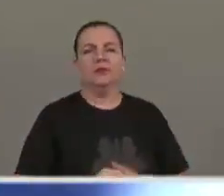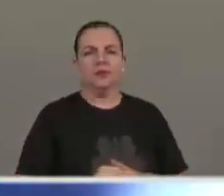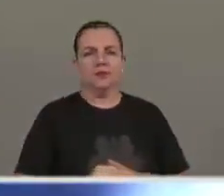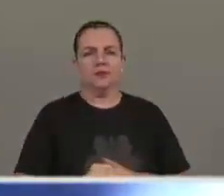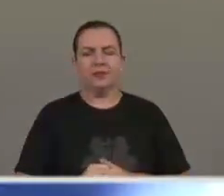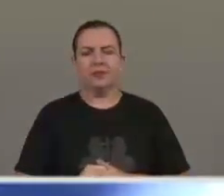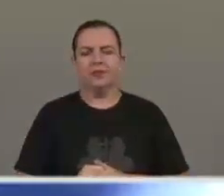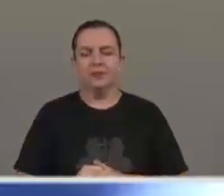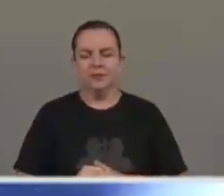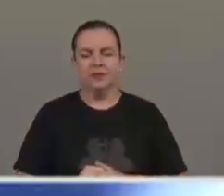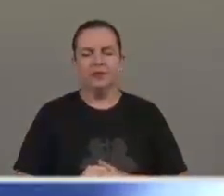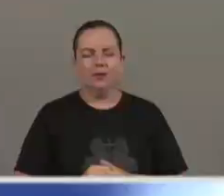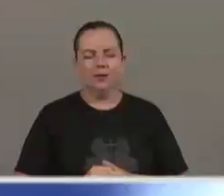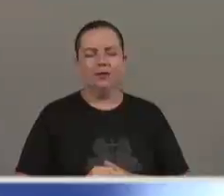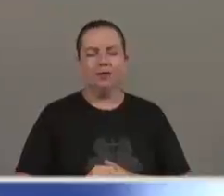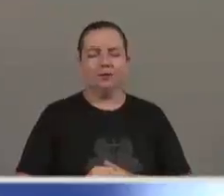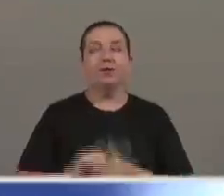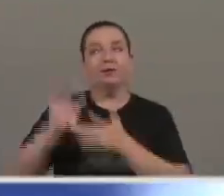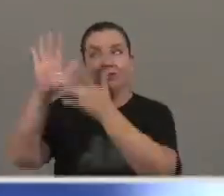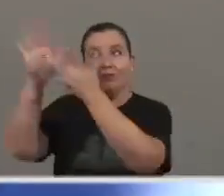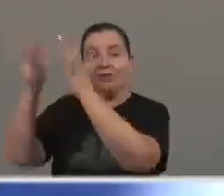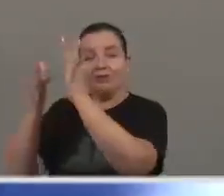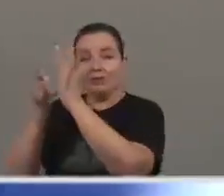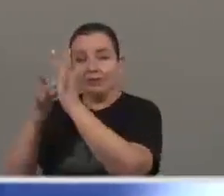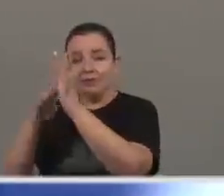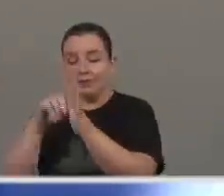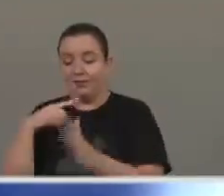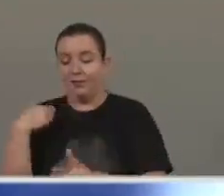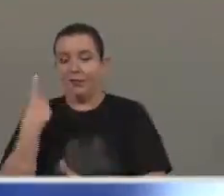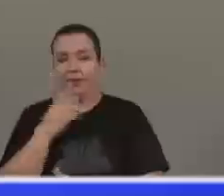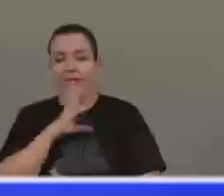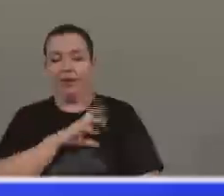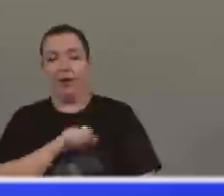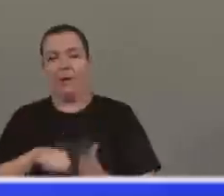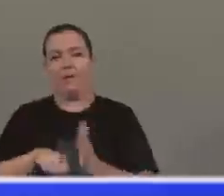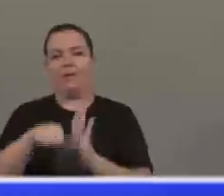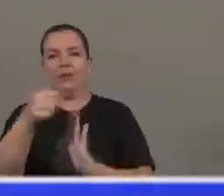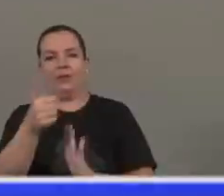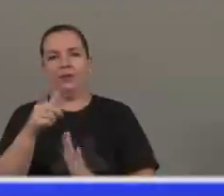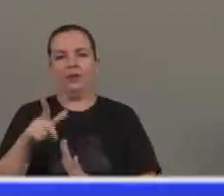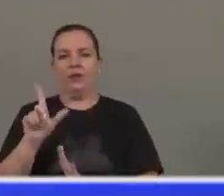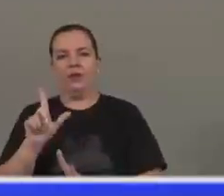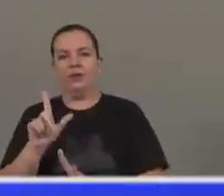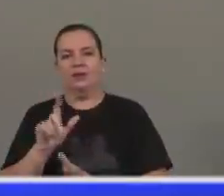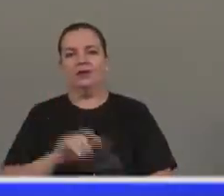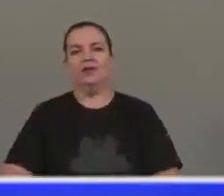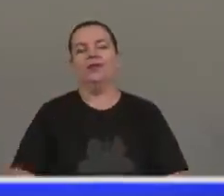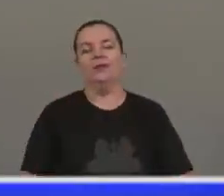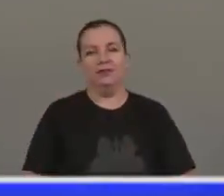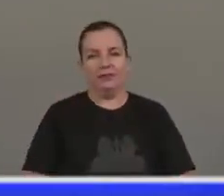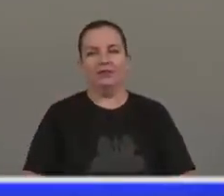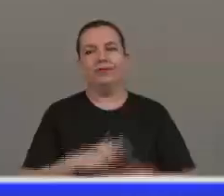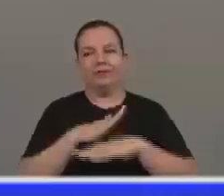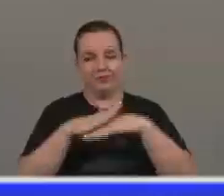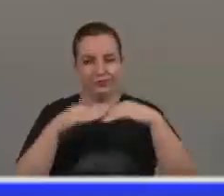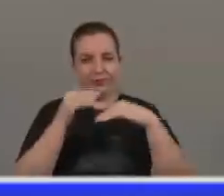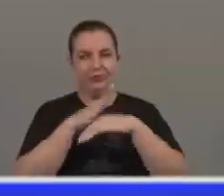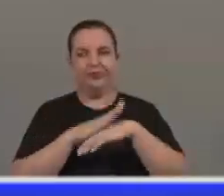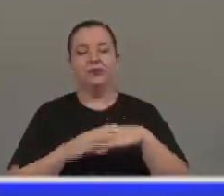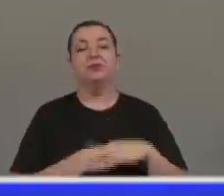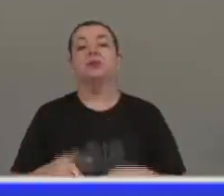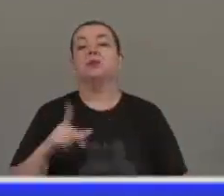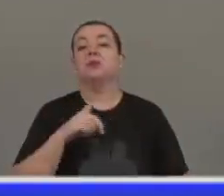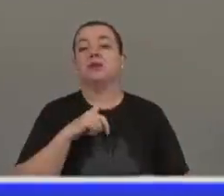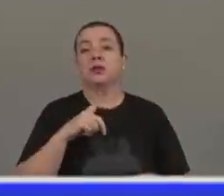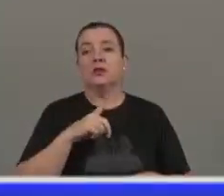Ele nos amou primeiro, primeiro João capítulo 4 versículo 19, a caridade tem